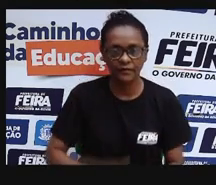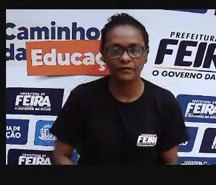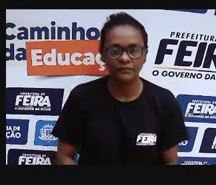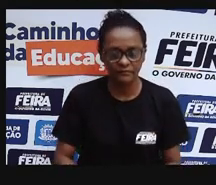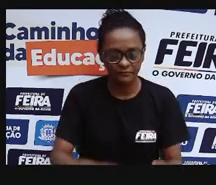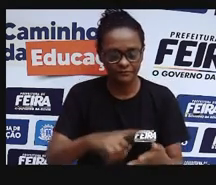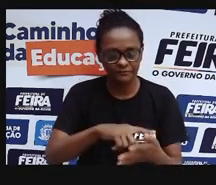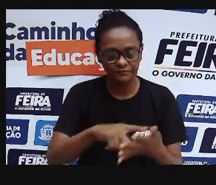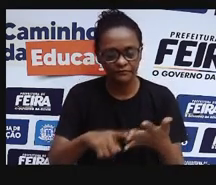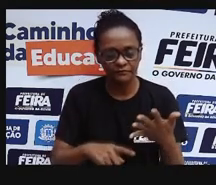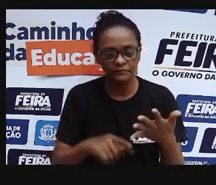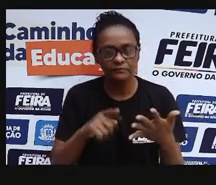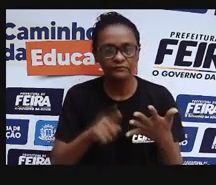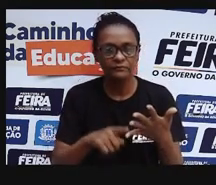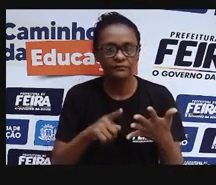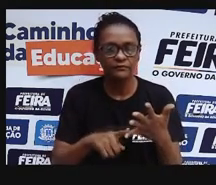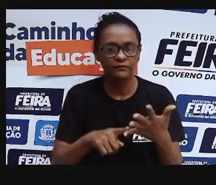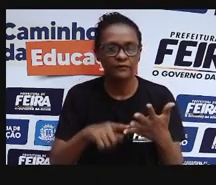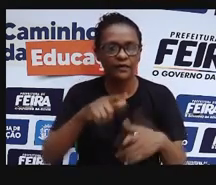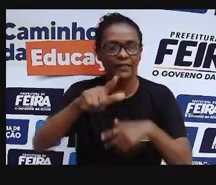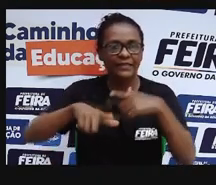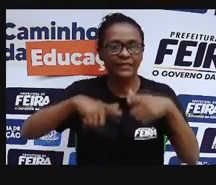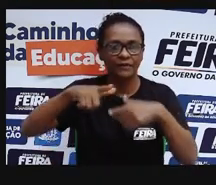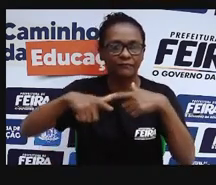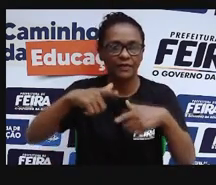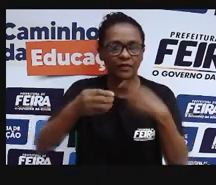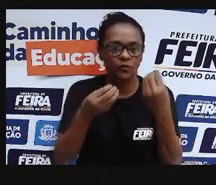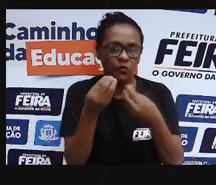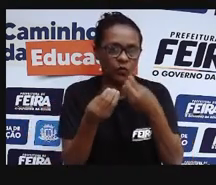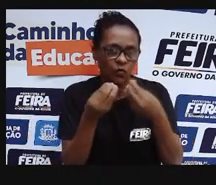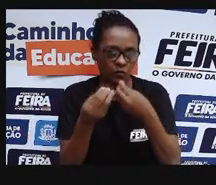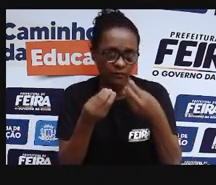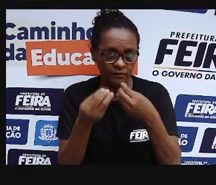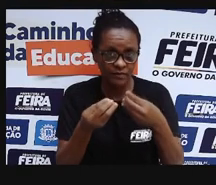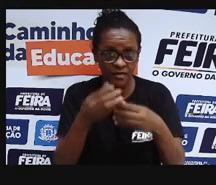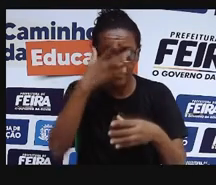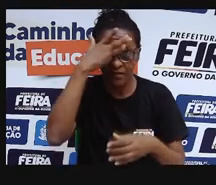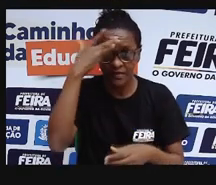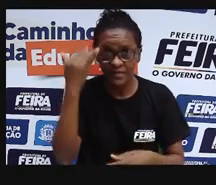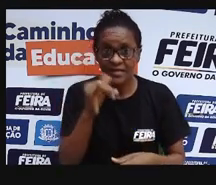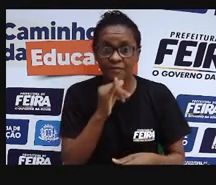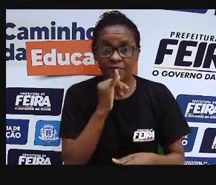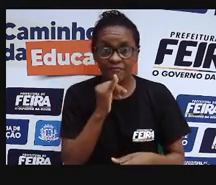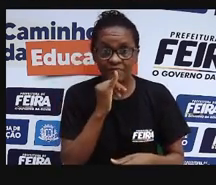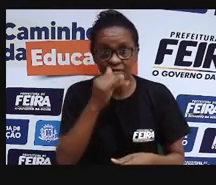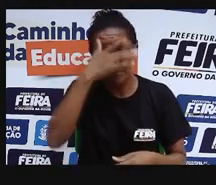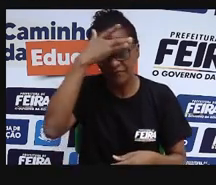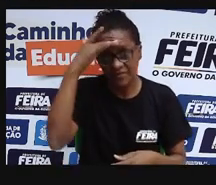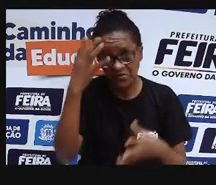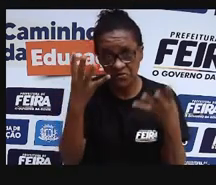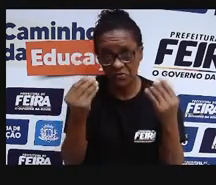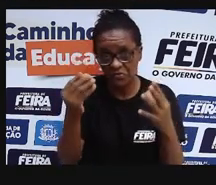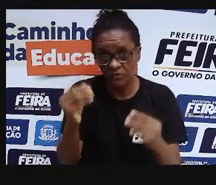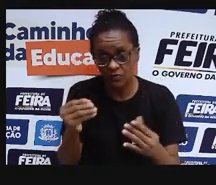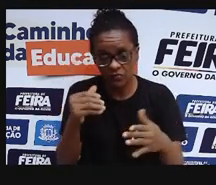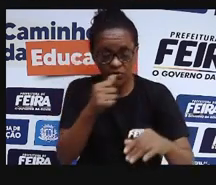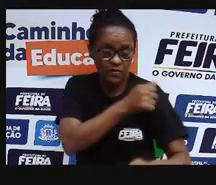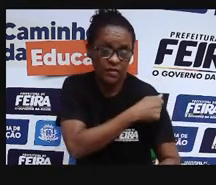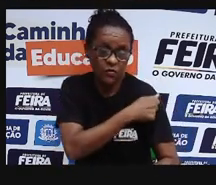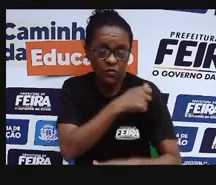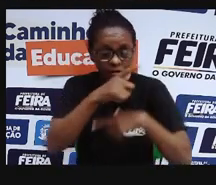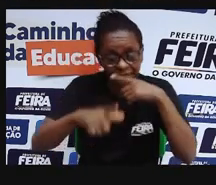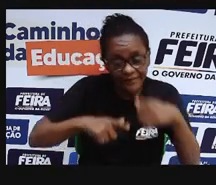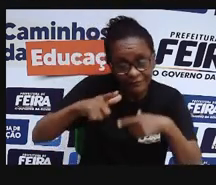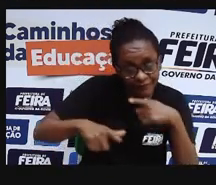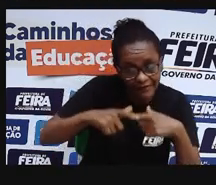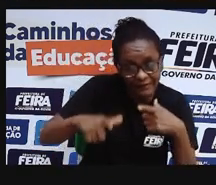Um outro aspecto é o trabalho. Vamos pensar. Muitos de vocês, muitos dos nossos alunos da EJA, trabalham,